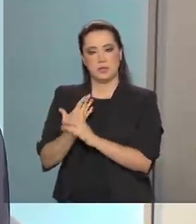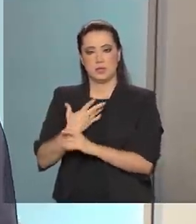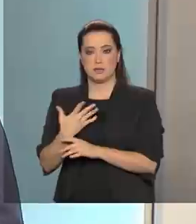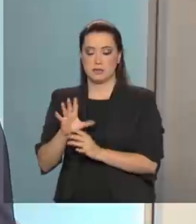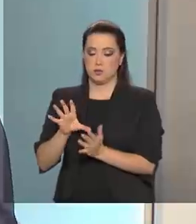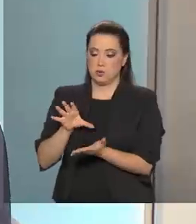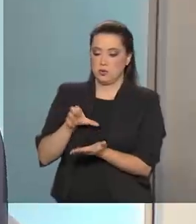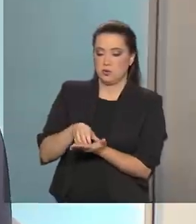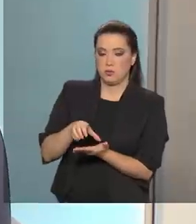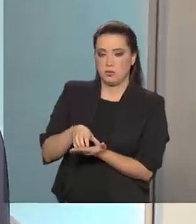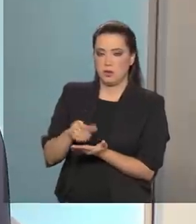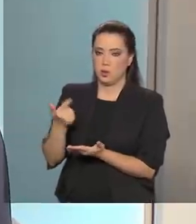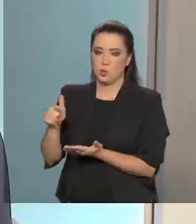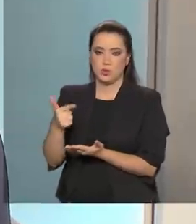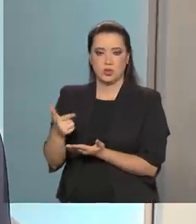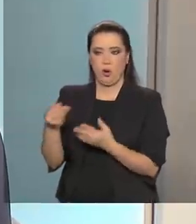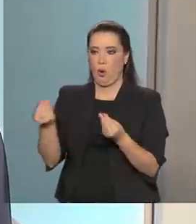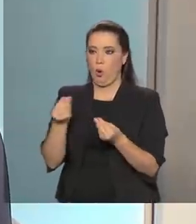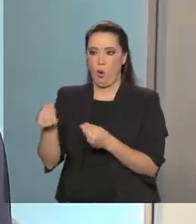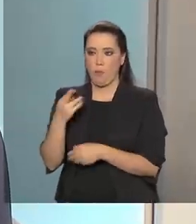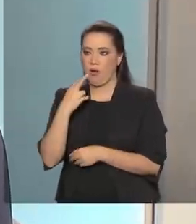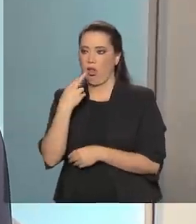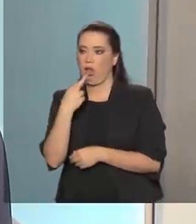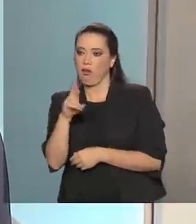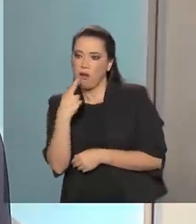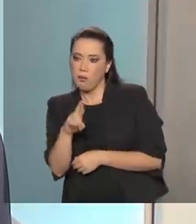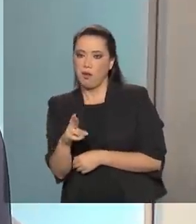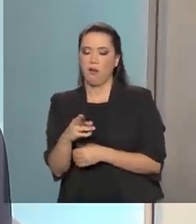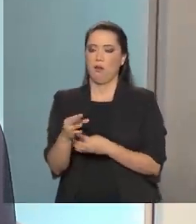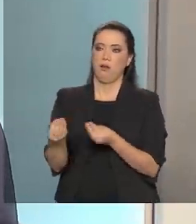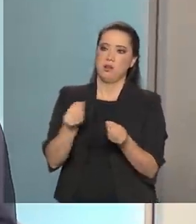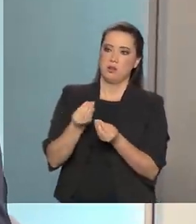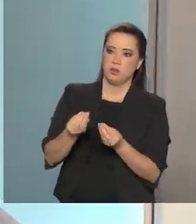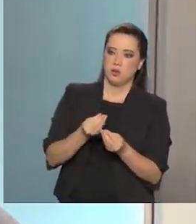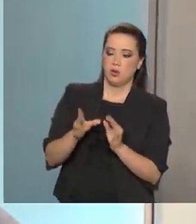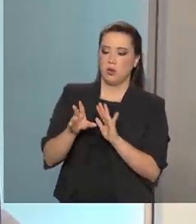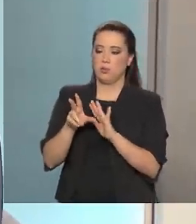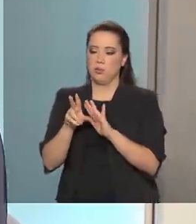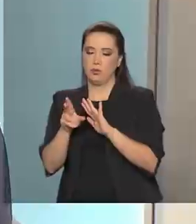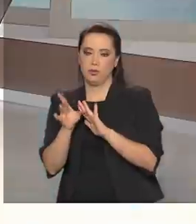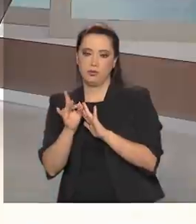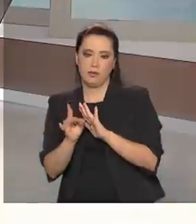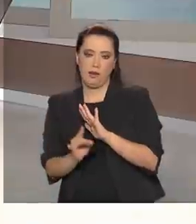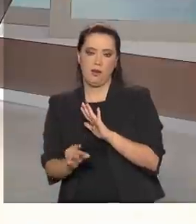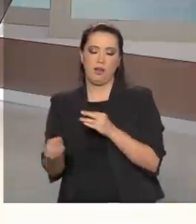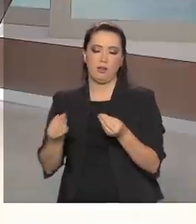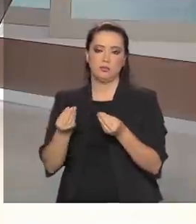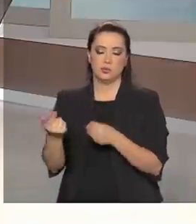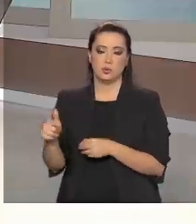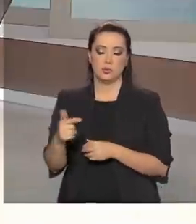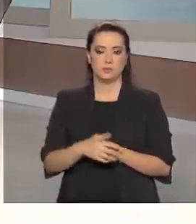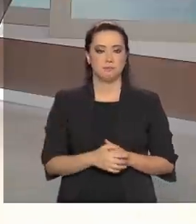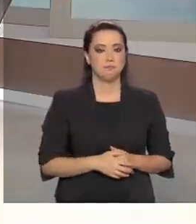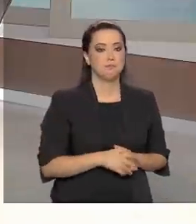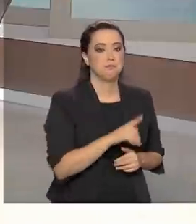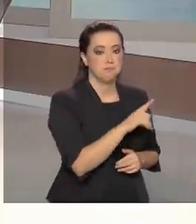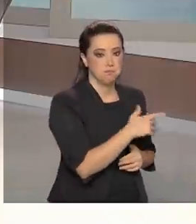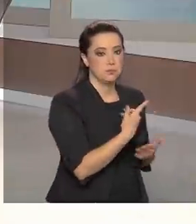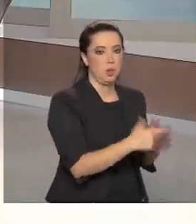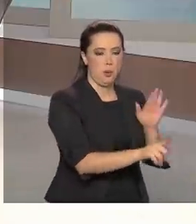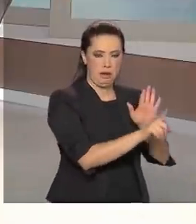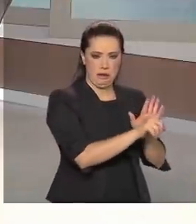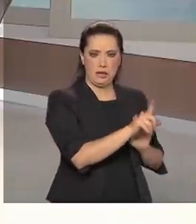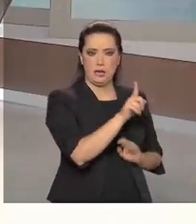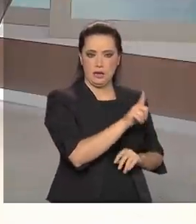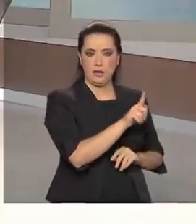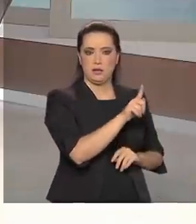autoridade, ele não tinha a quem recorrer de uma forma mais pontual. E a LGPD, ela disciplina